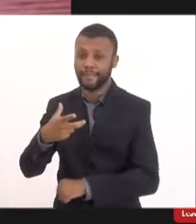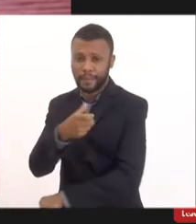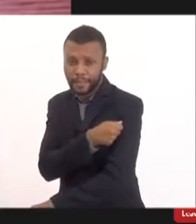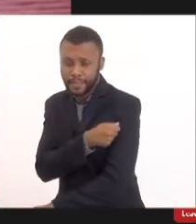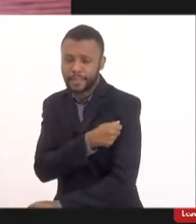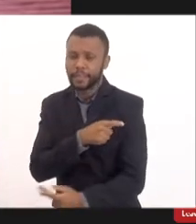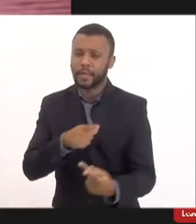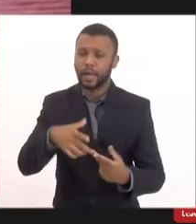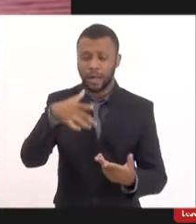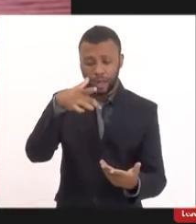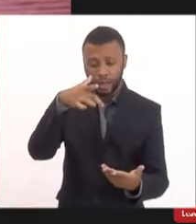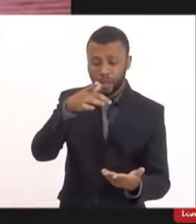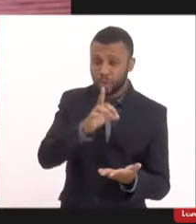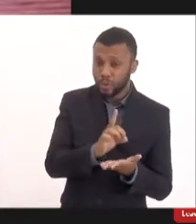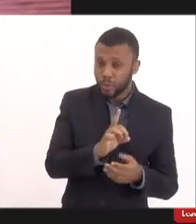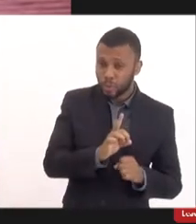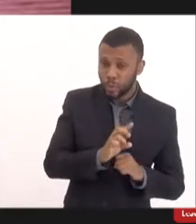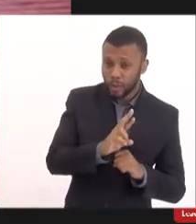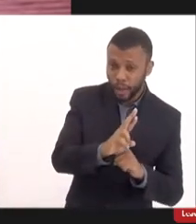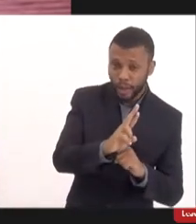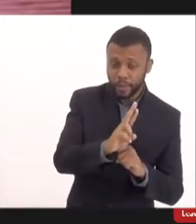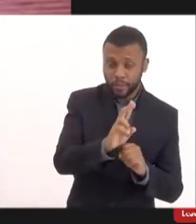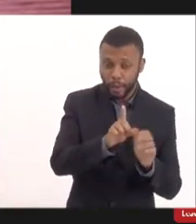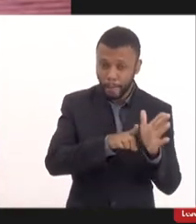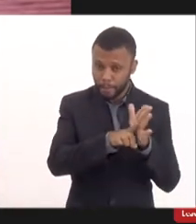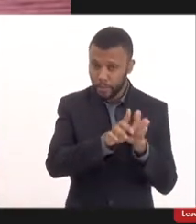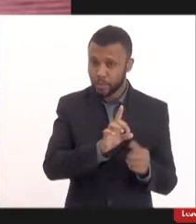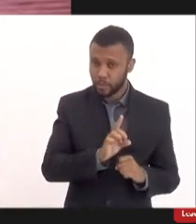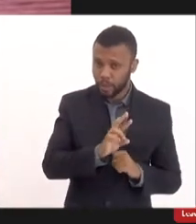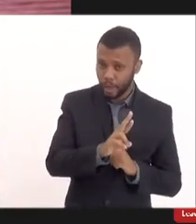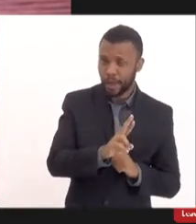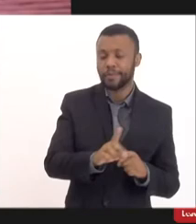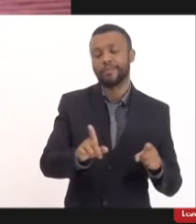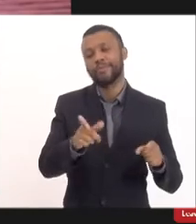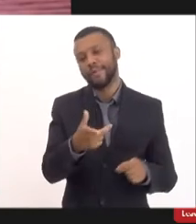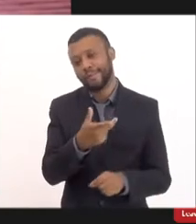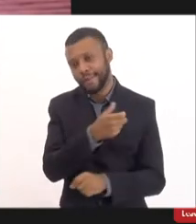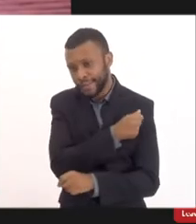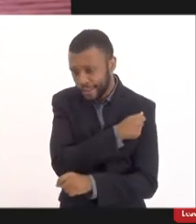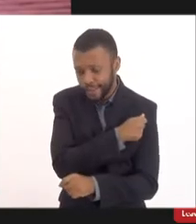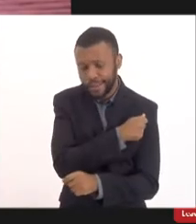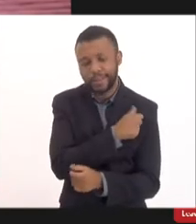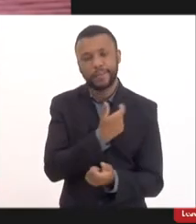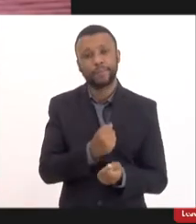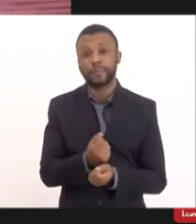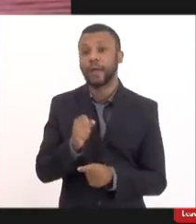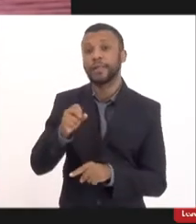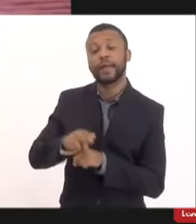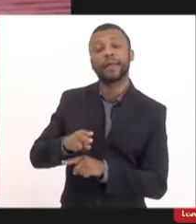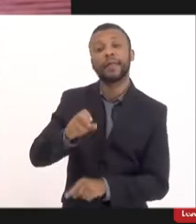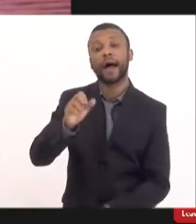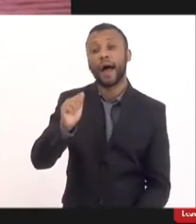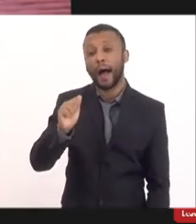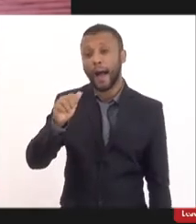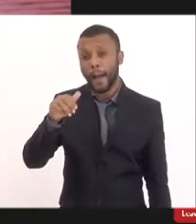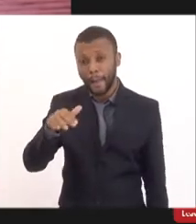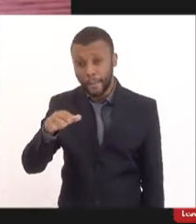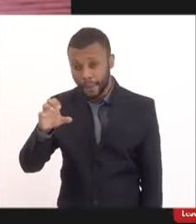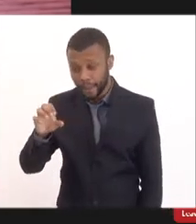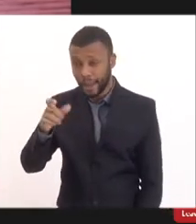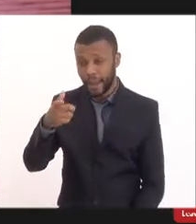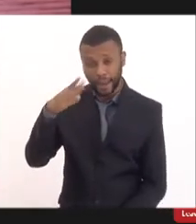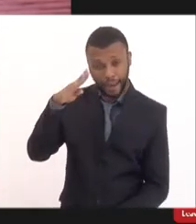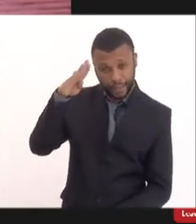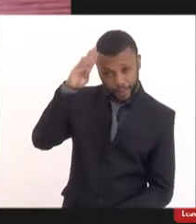vacina tese para entrar na academia de ciências farmacêuticas em vacina para entrar na academia de medicina do Rio de Janeiro em vacina